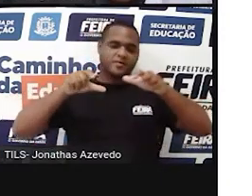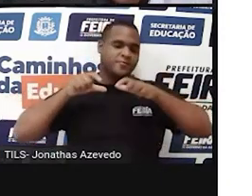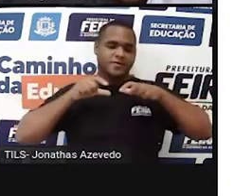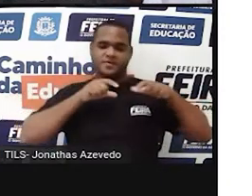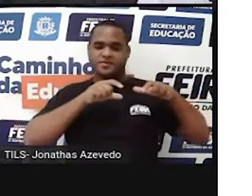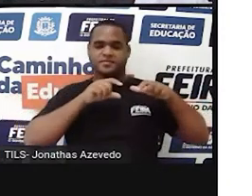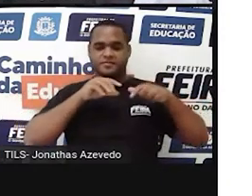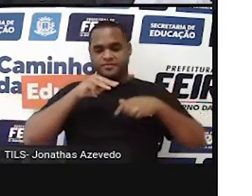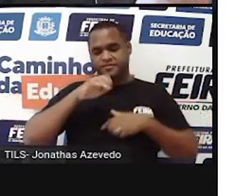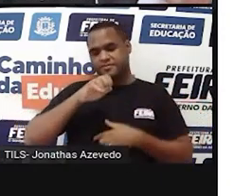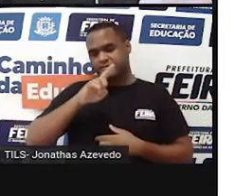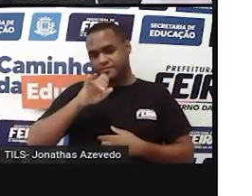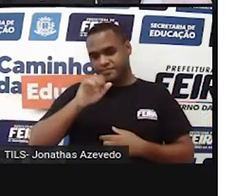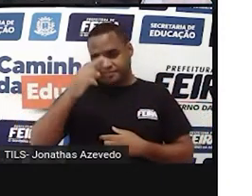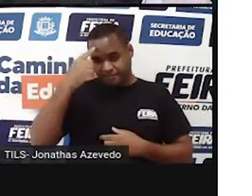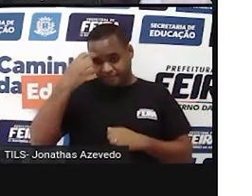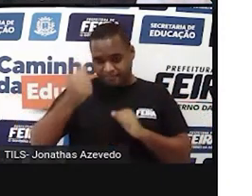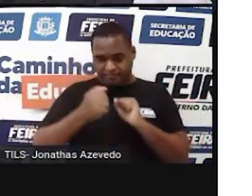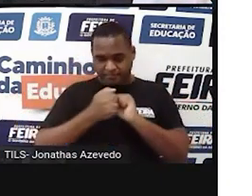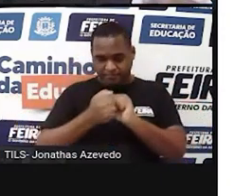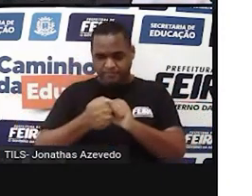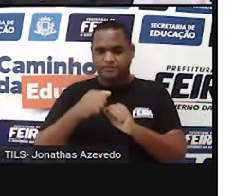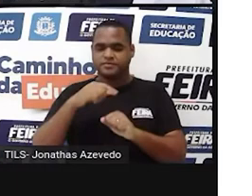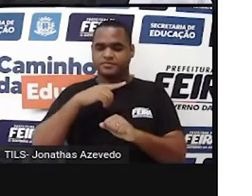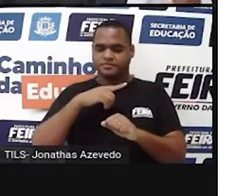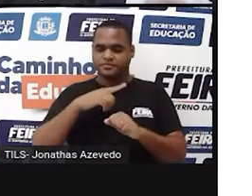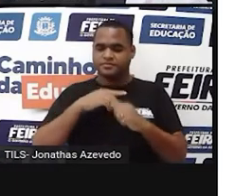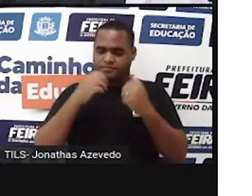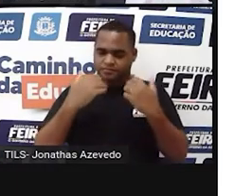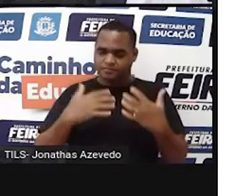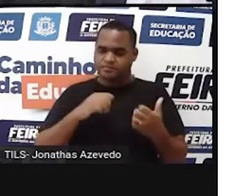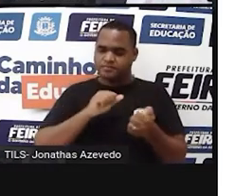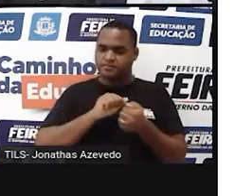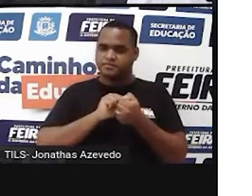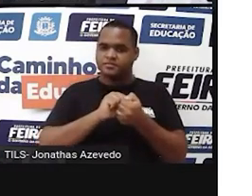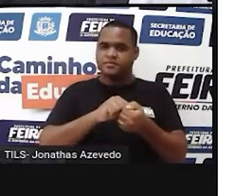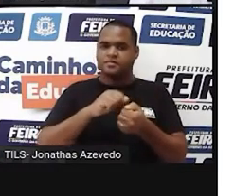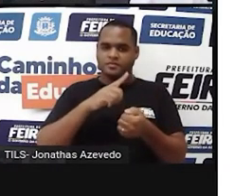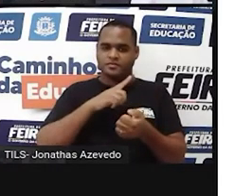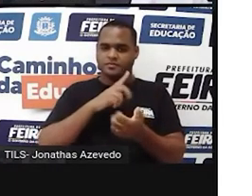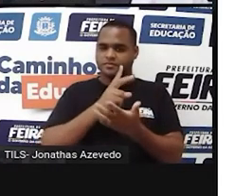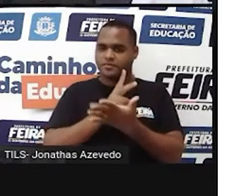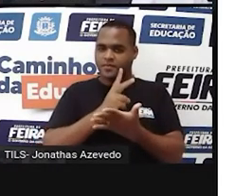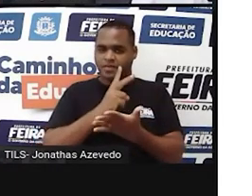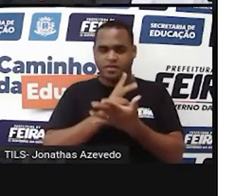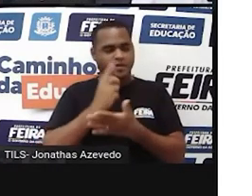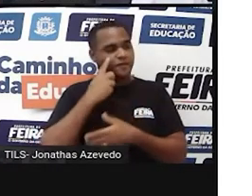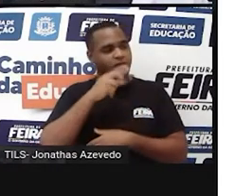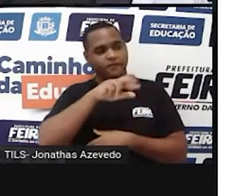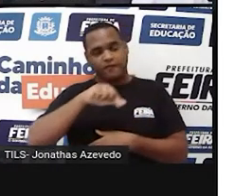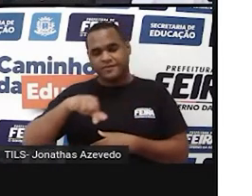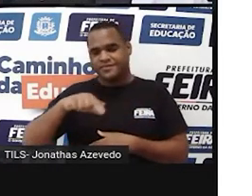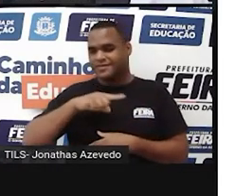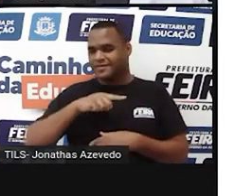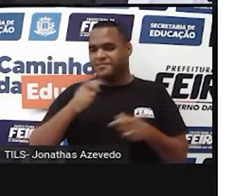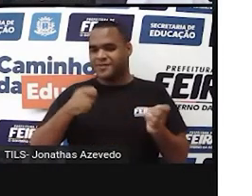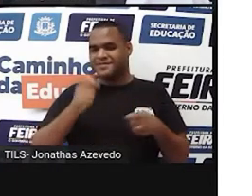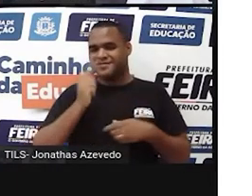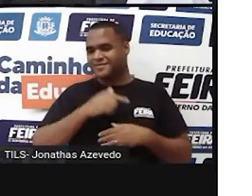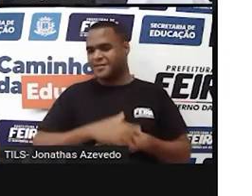as medidas nos acompanham, elas estão o tempo todo à nossa volta, tá bom?